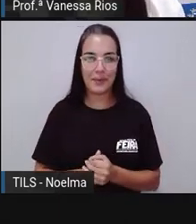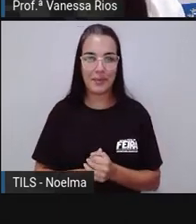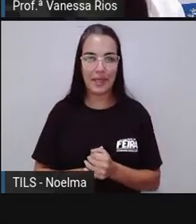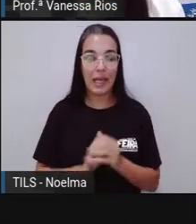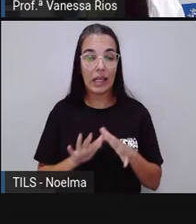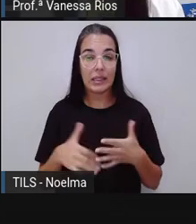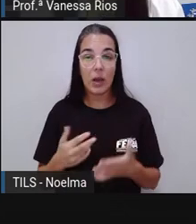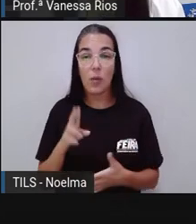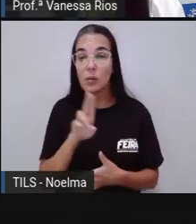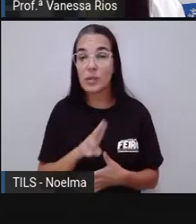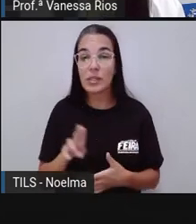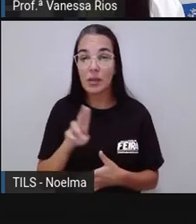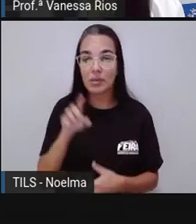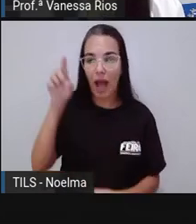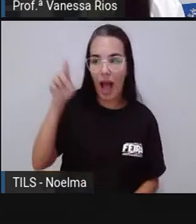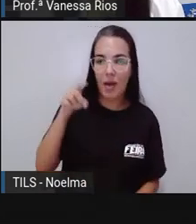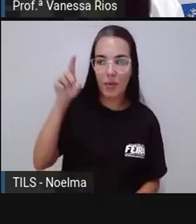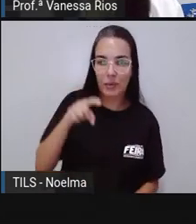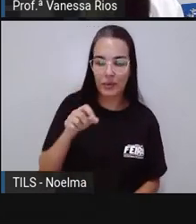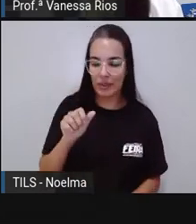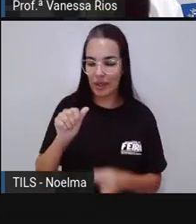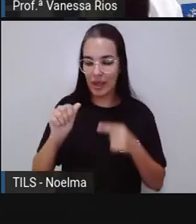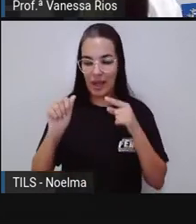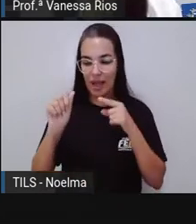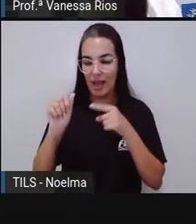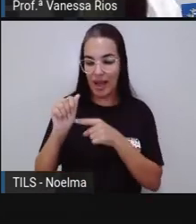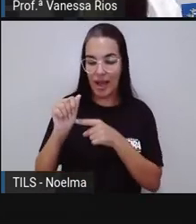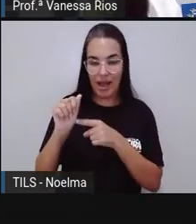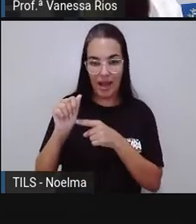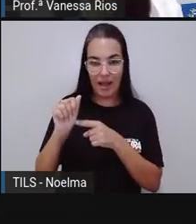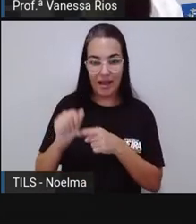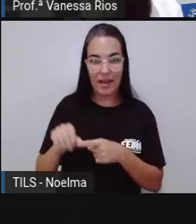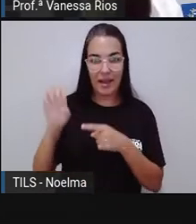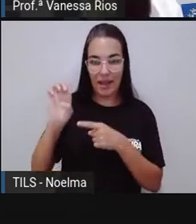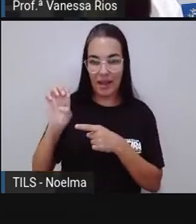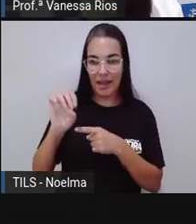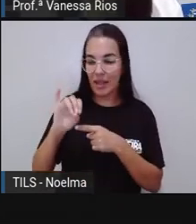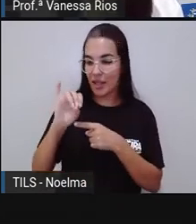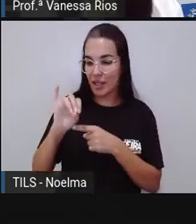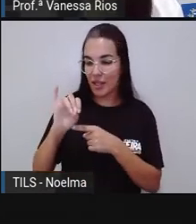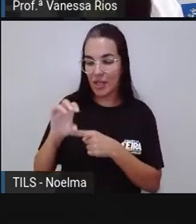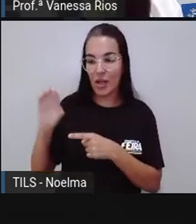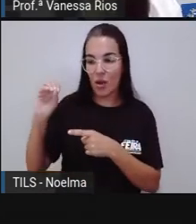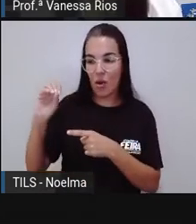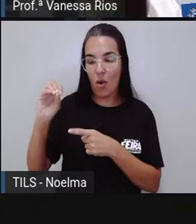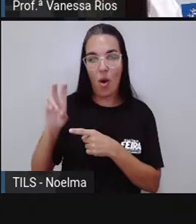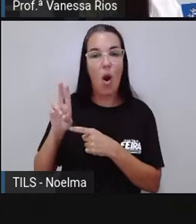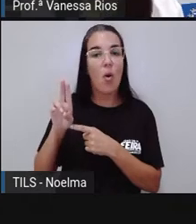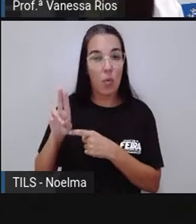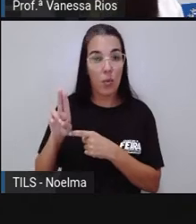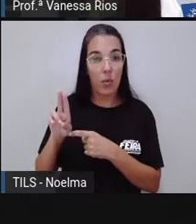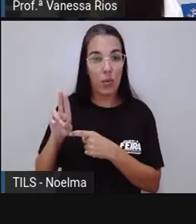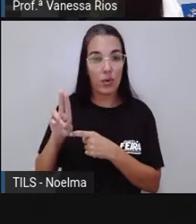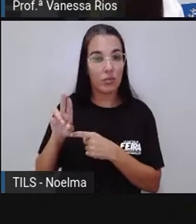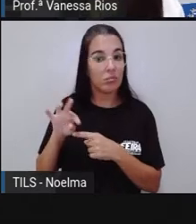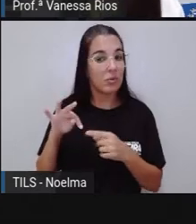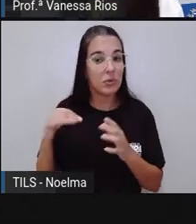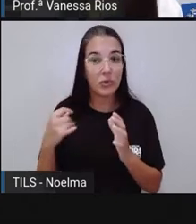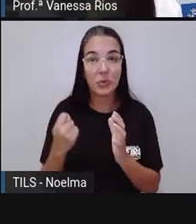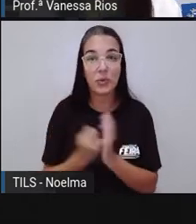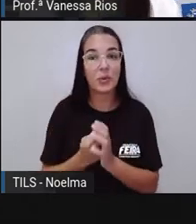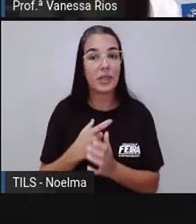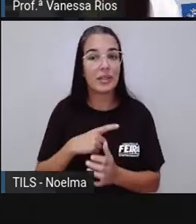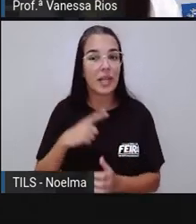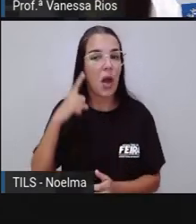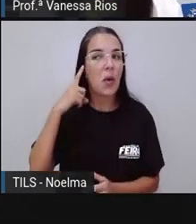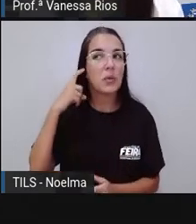Então, nós usamos o acento agudo nas vogais A, E, I, O e U. E o